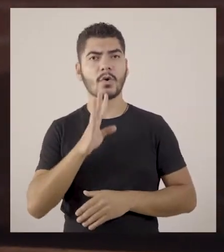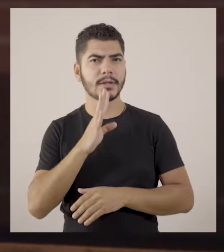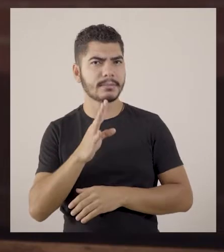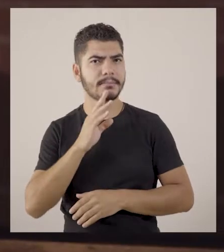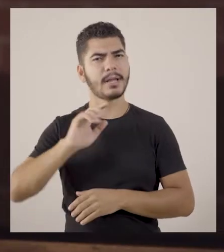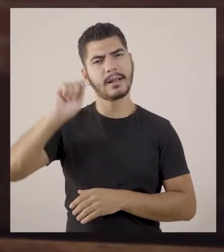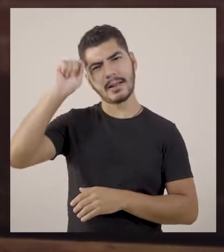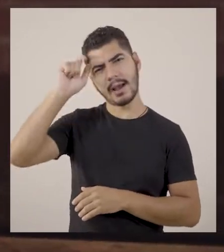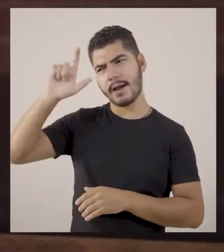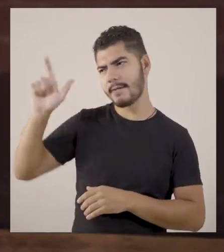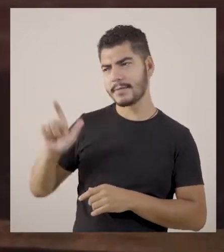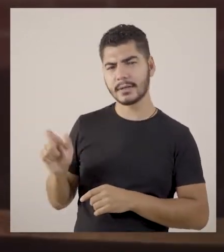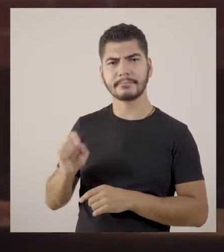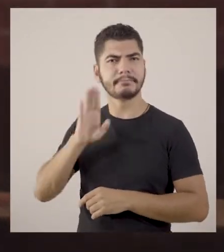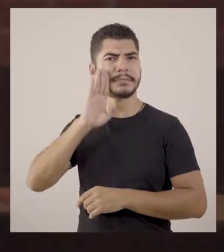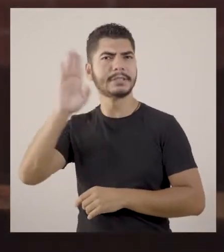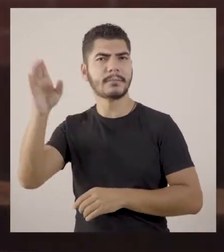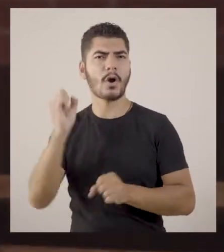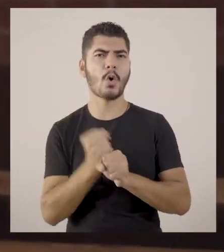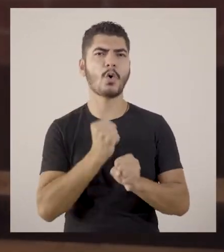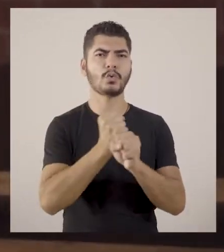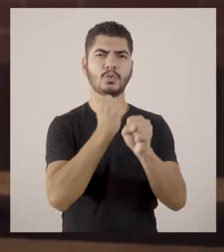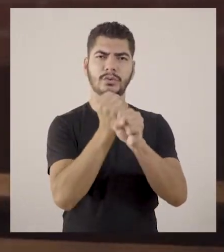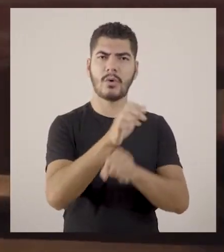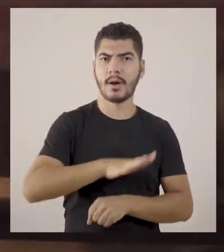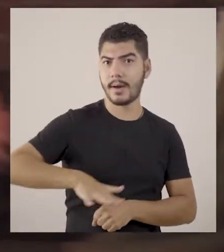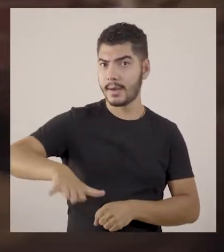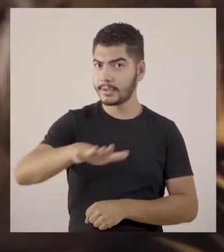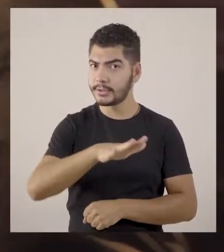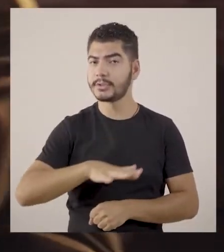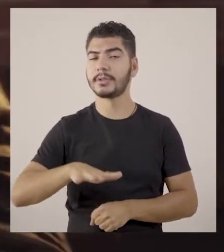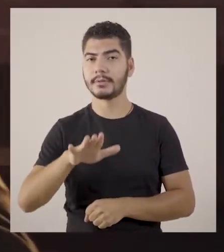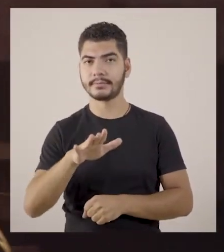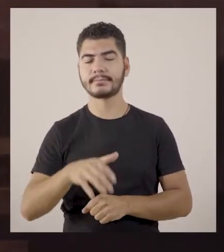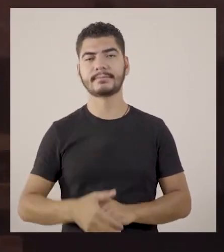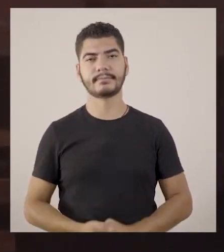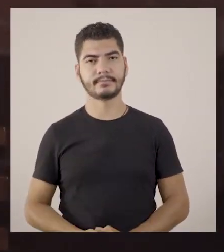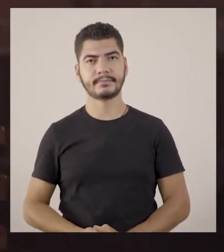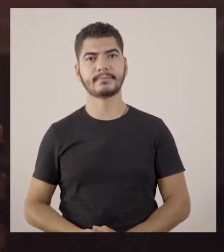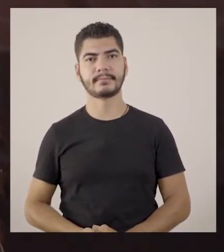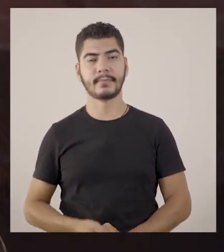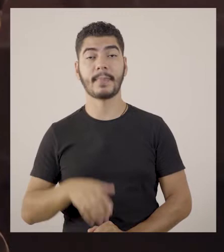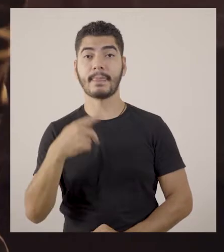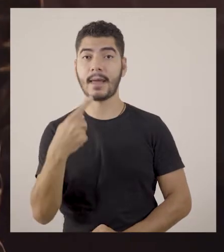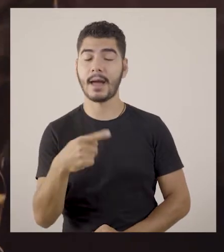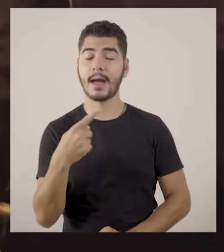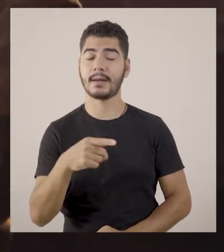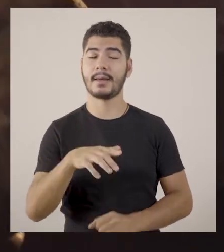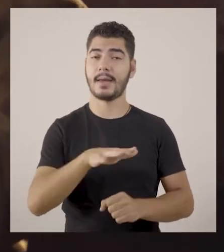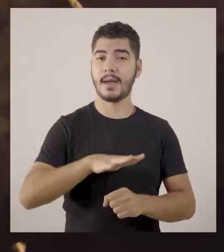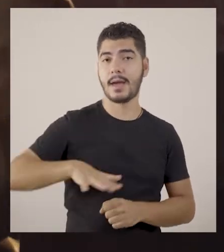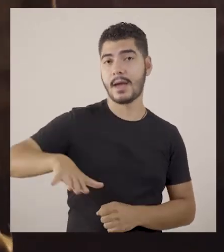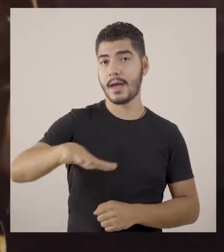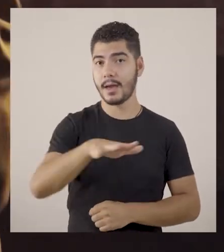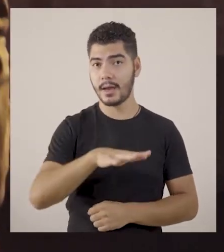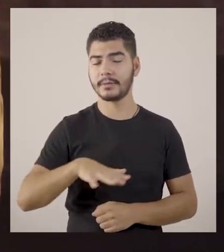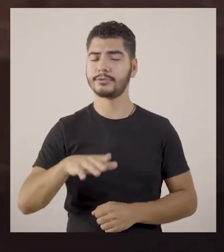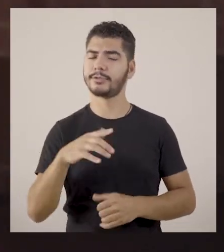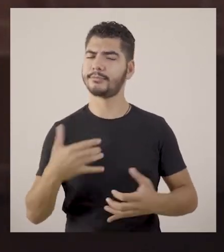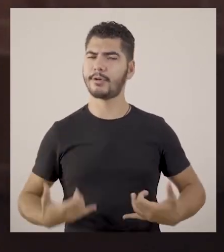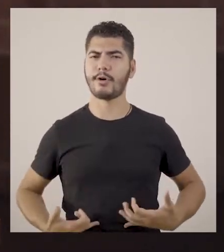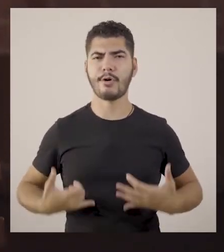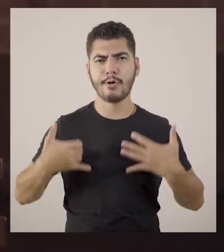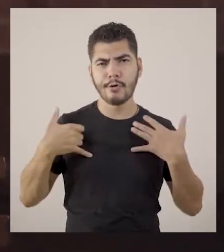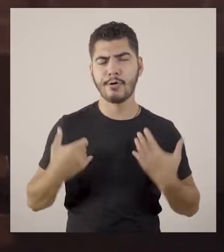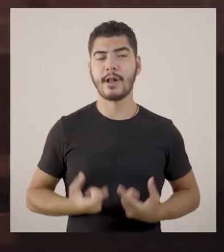fundamentais para a construção dessa região. Prezada, aqui na nossa região temos muito